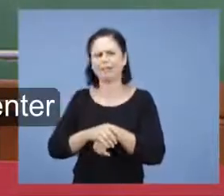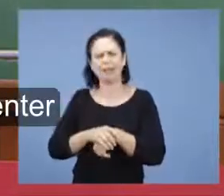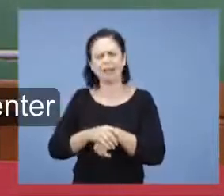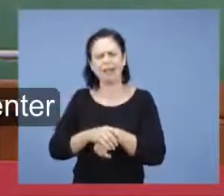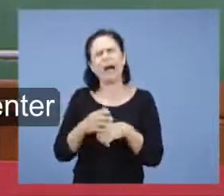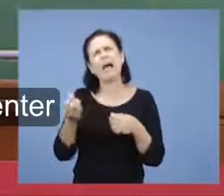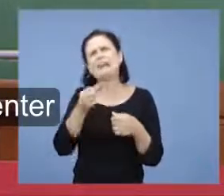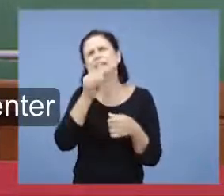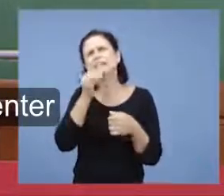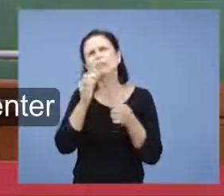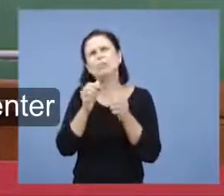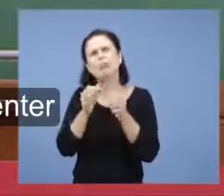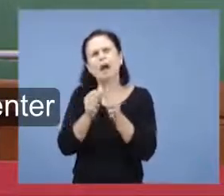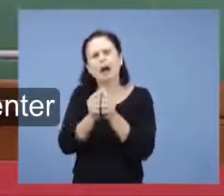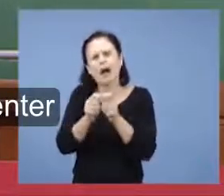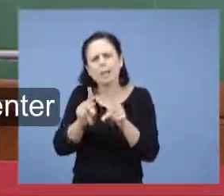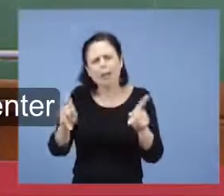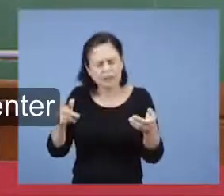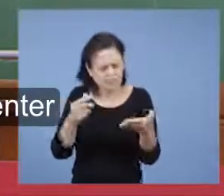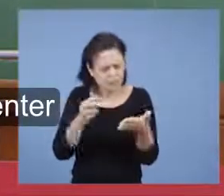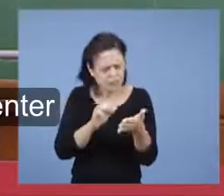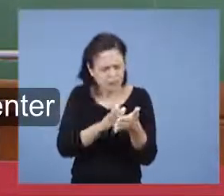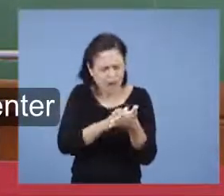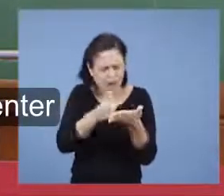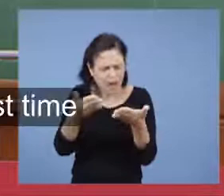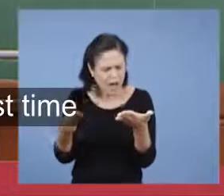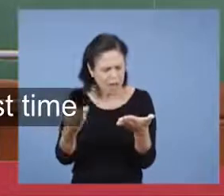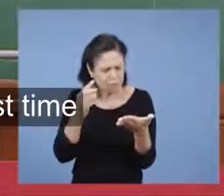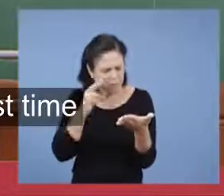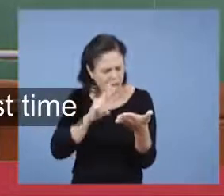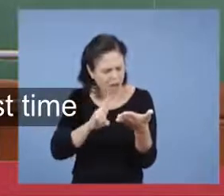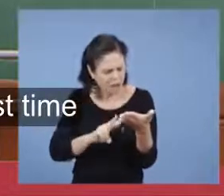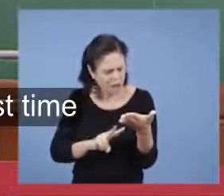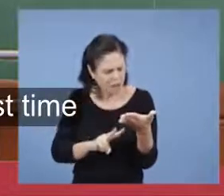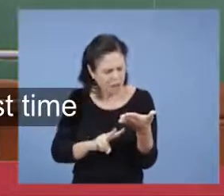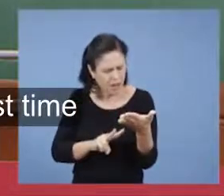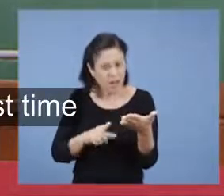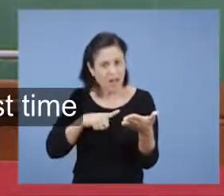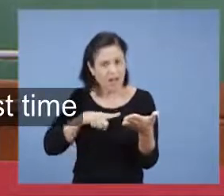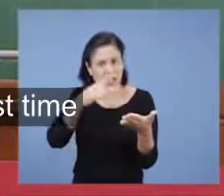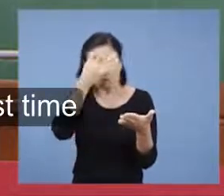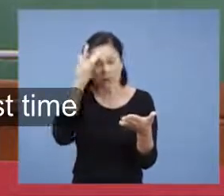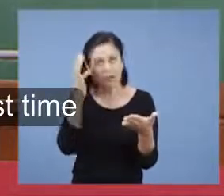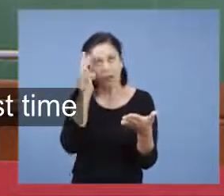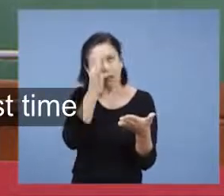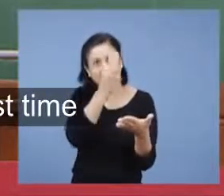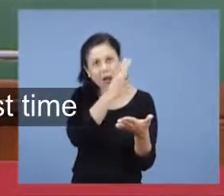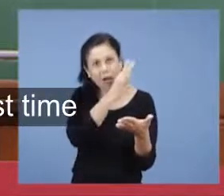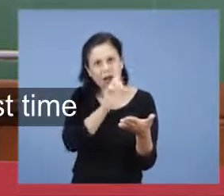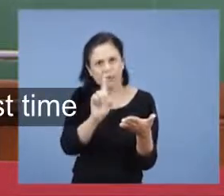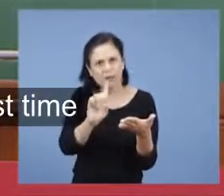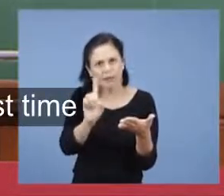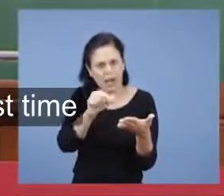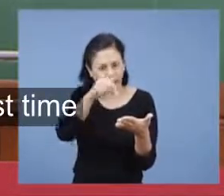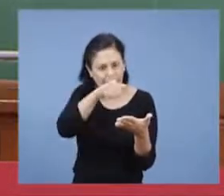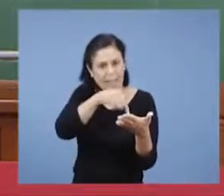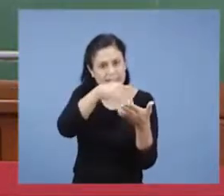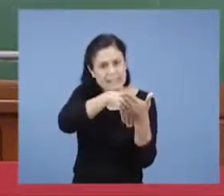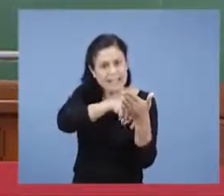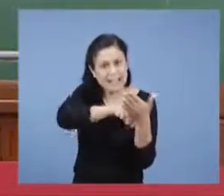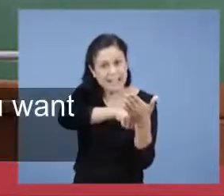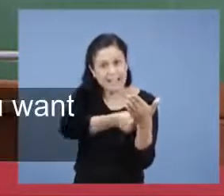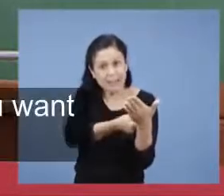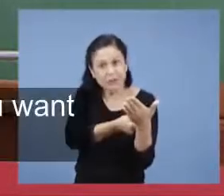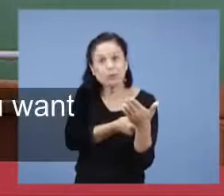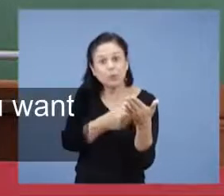o livro de Apocalipse. Você está, começou a entrar nele. Nós entramos nos mistérios dessa última hora.